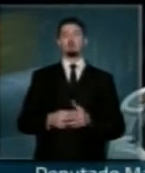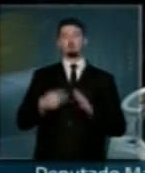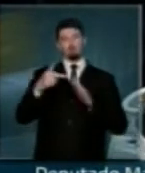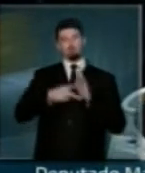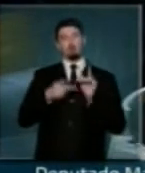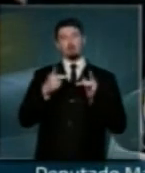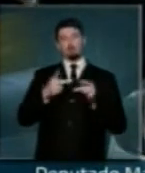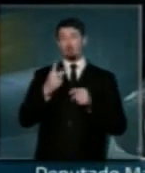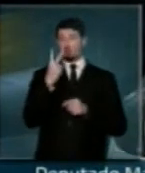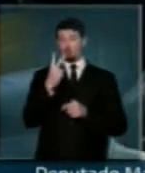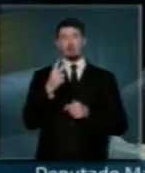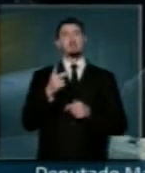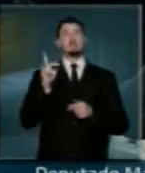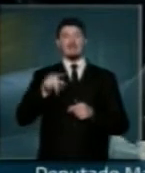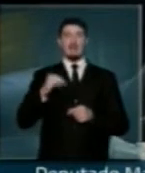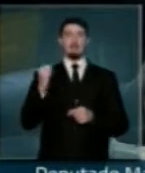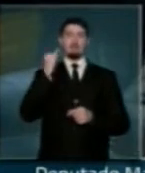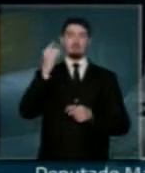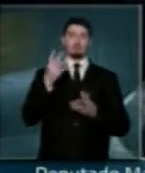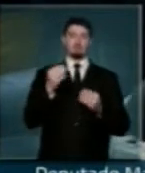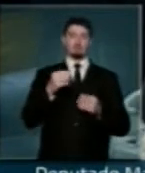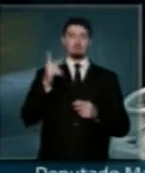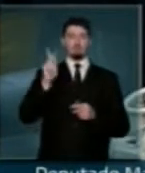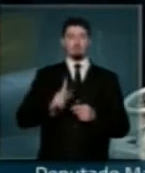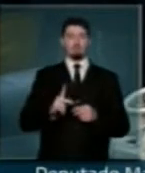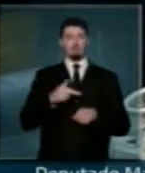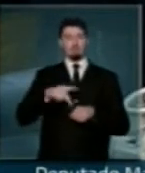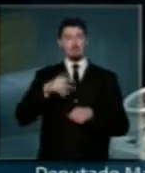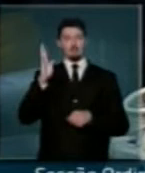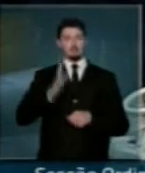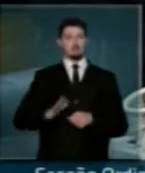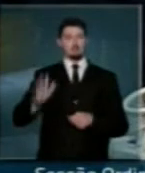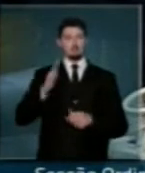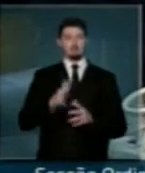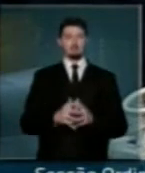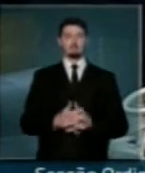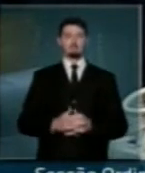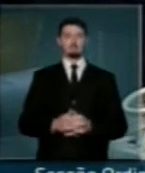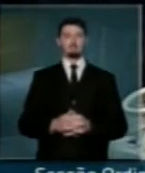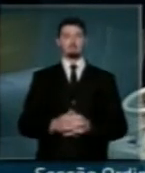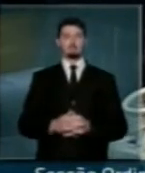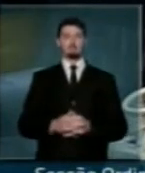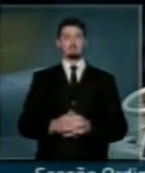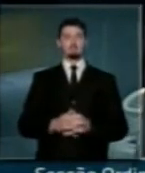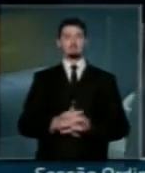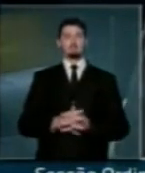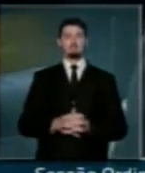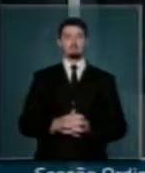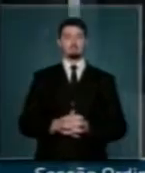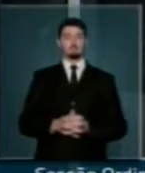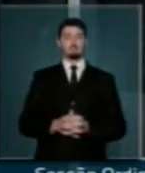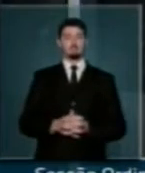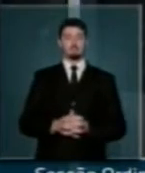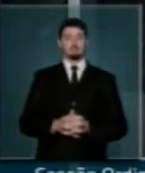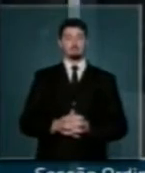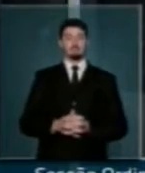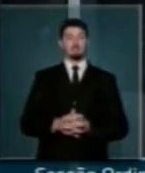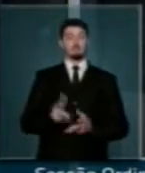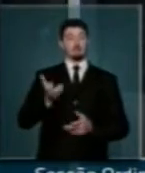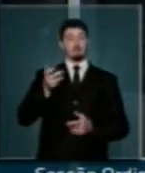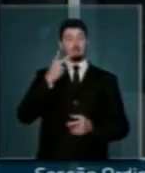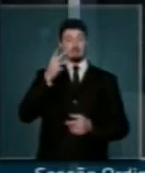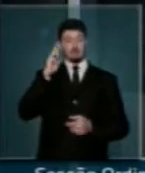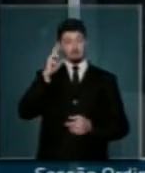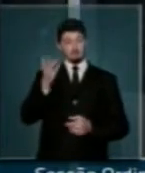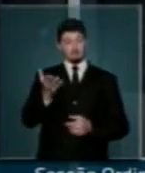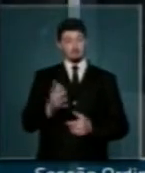inquestionavelmente relevantes para o interesse do país. Cumprimento a vossa excelência pelo oportuno discurso da tarde de hoje. Então, o que eu queria falar, novo